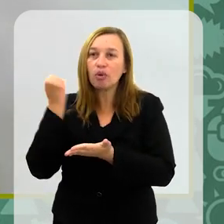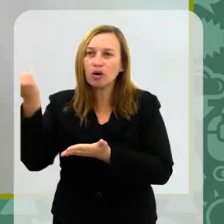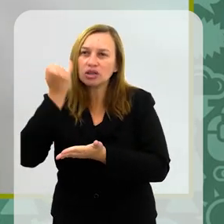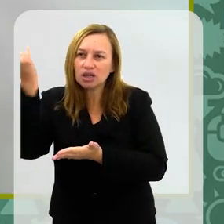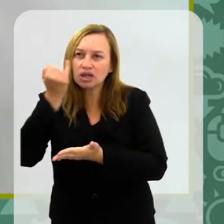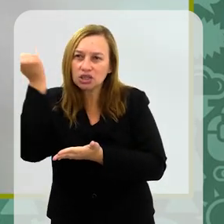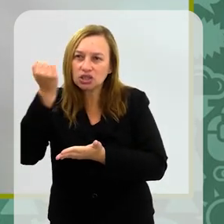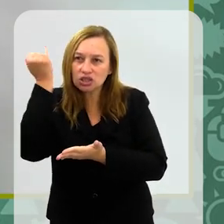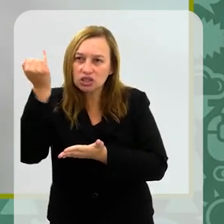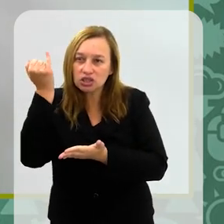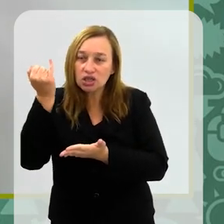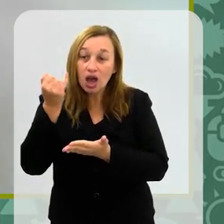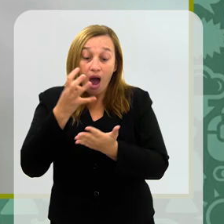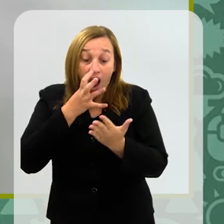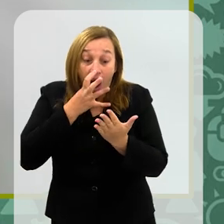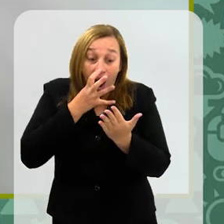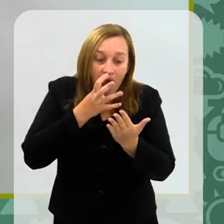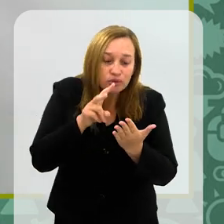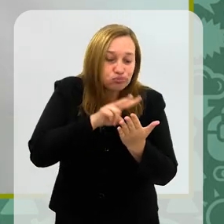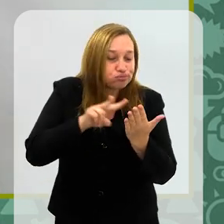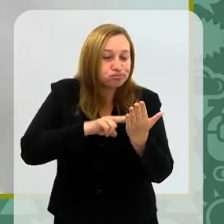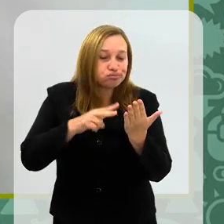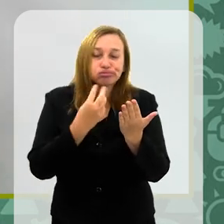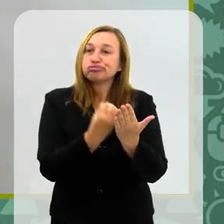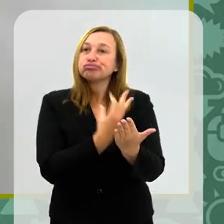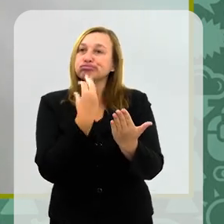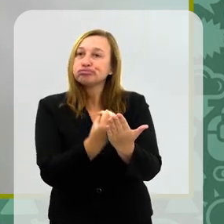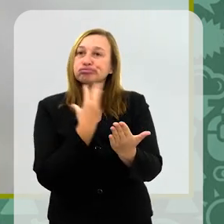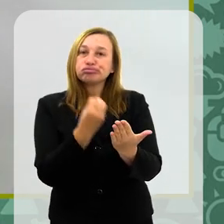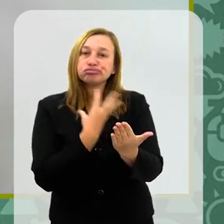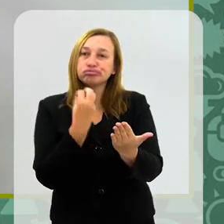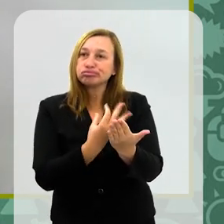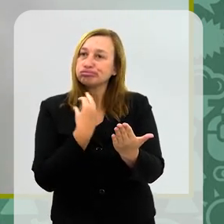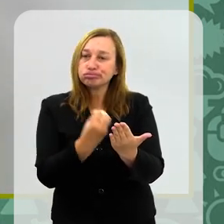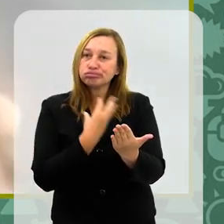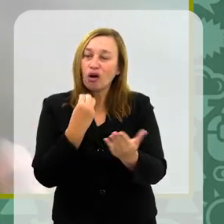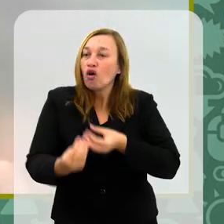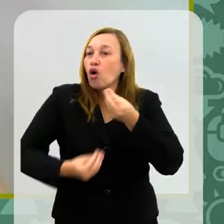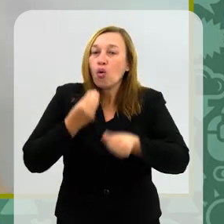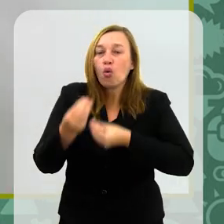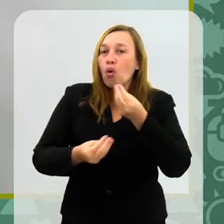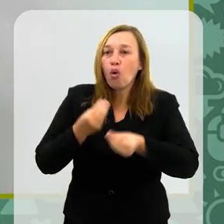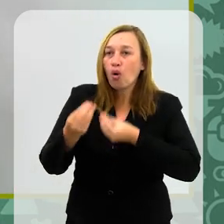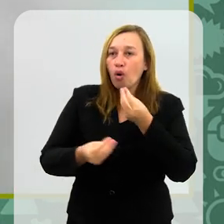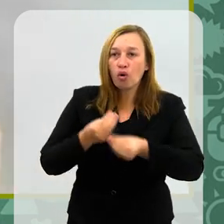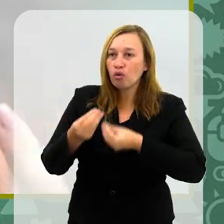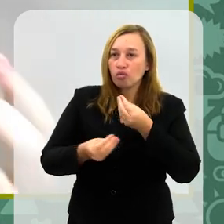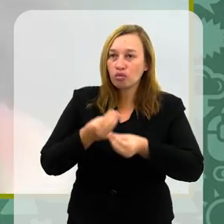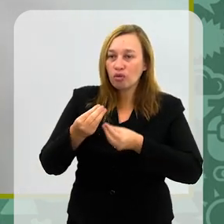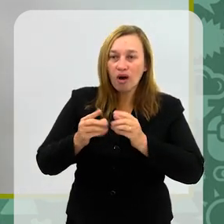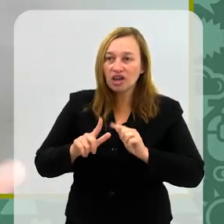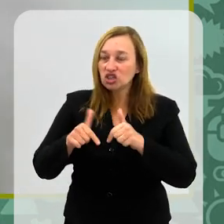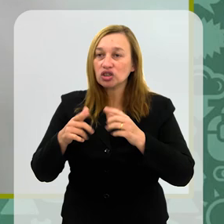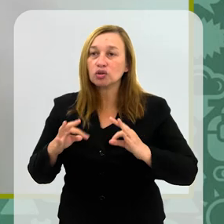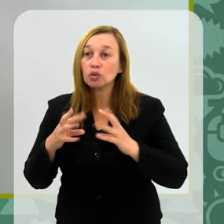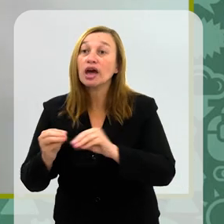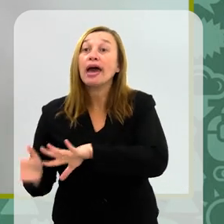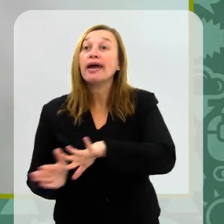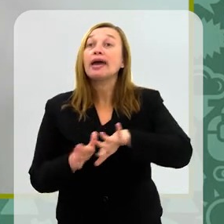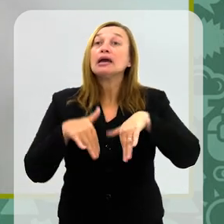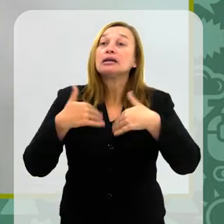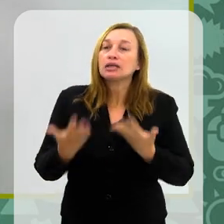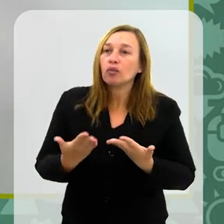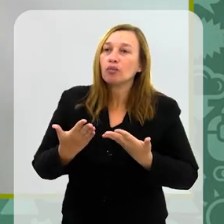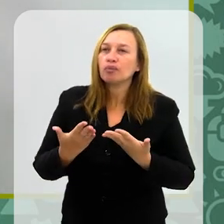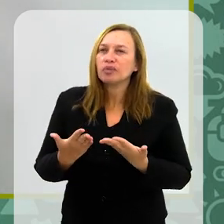coisas sobre escrita, eu não lembro exatamente o que, mas ela dava dicas de como ela conseguiu chamar a de editoras e tudo mais, eu ficava assim, olha, será que um dia talvez eu consiga também?